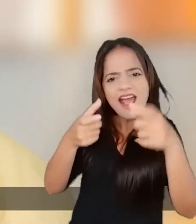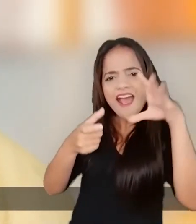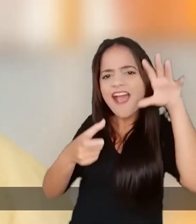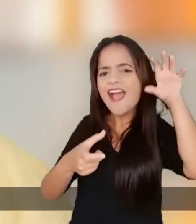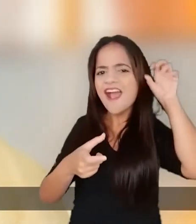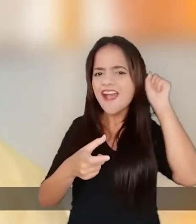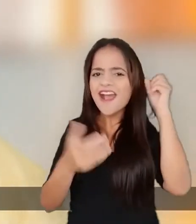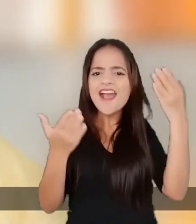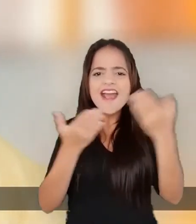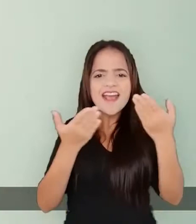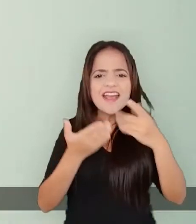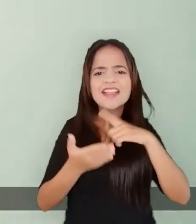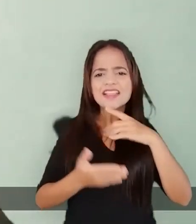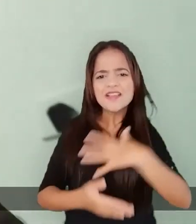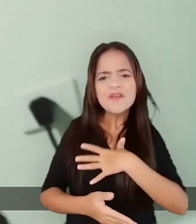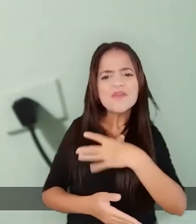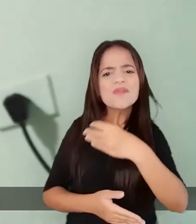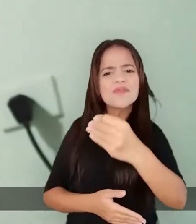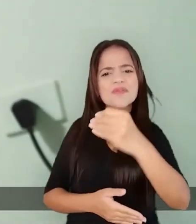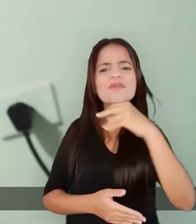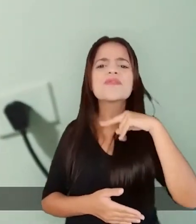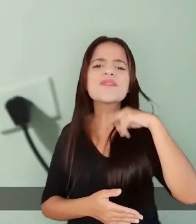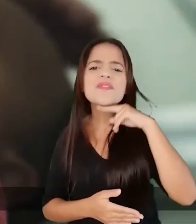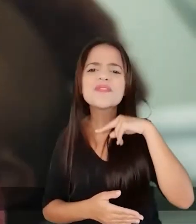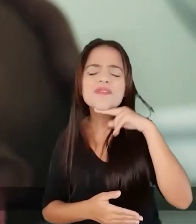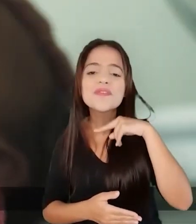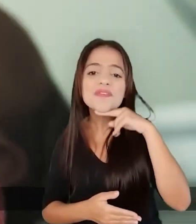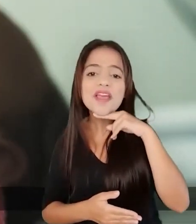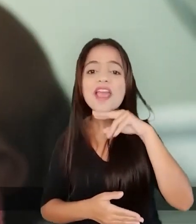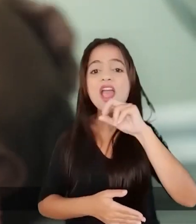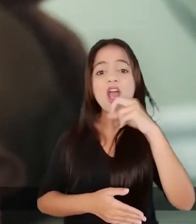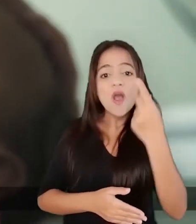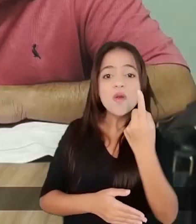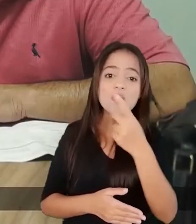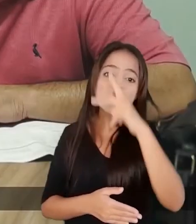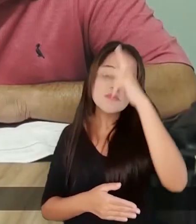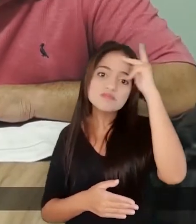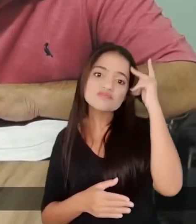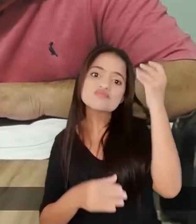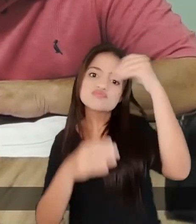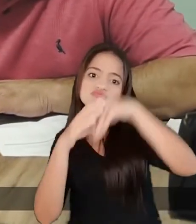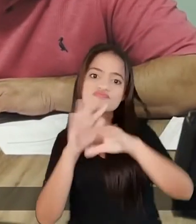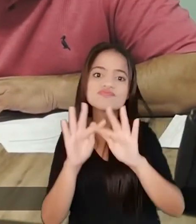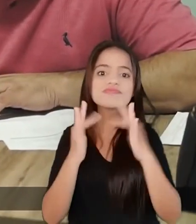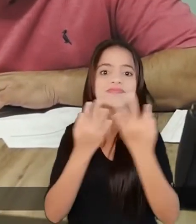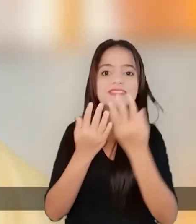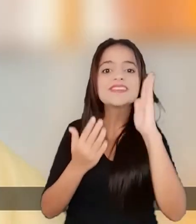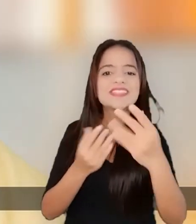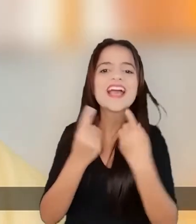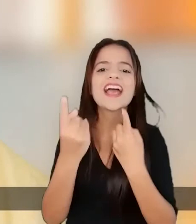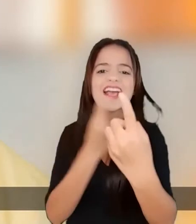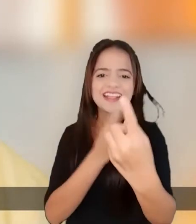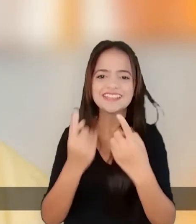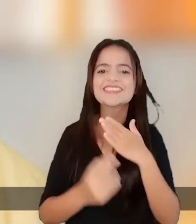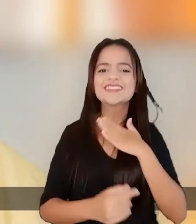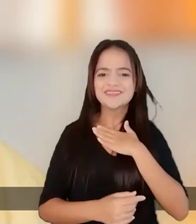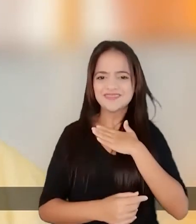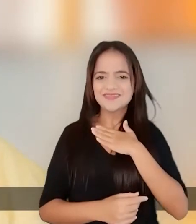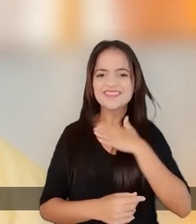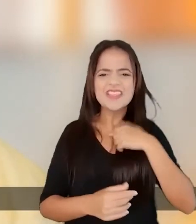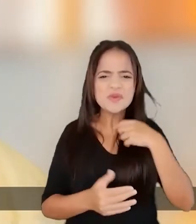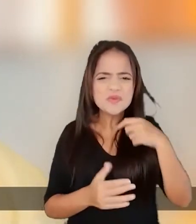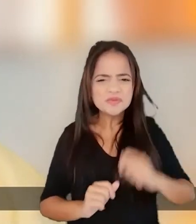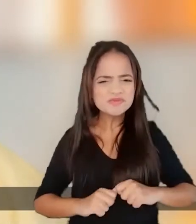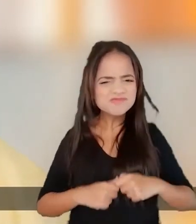assiste ou ouve agora tem um filho, ou um neto, ou um conhecido da família que já foi atendido por mim.